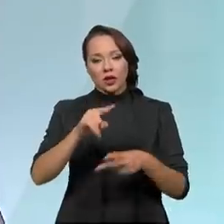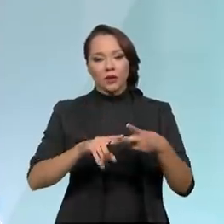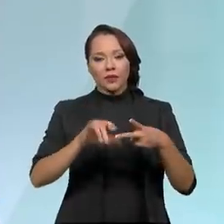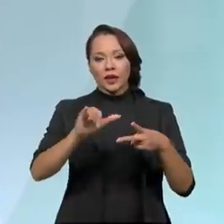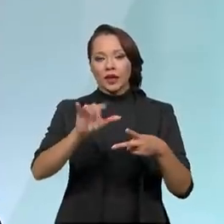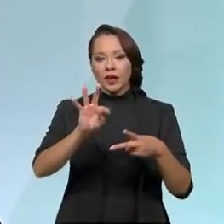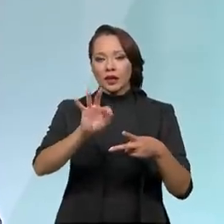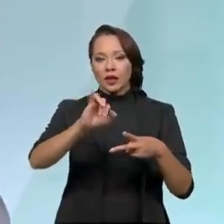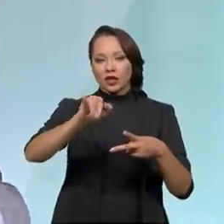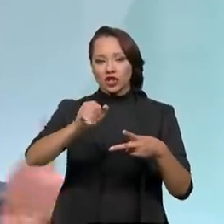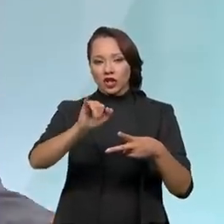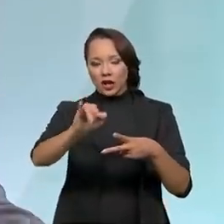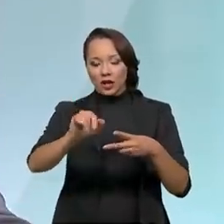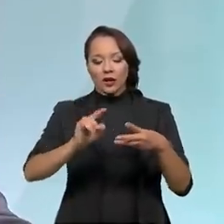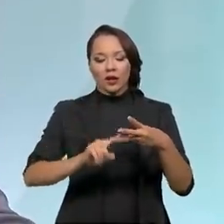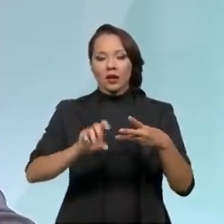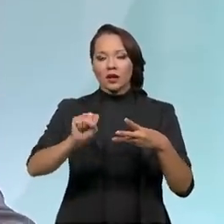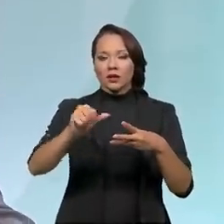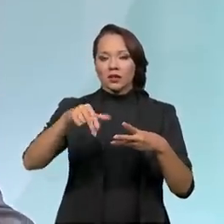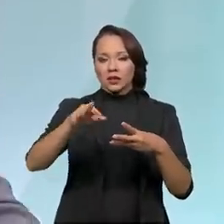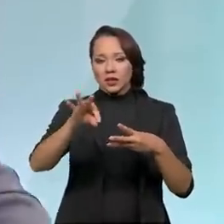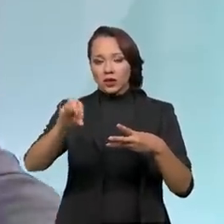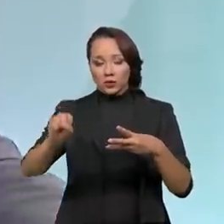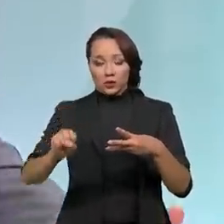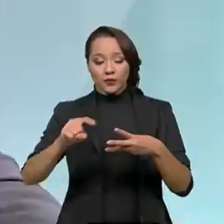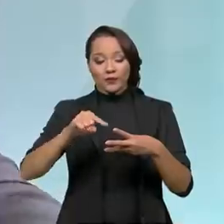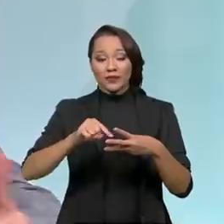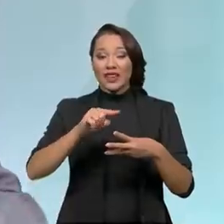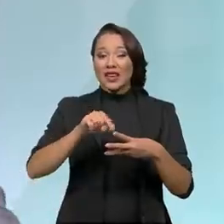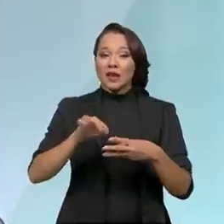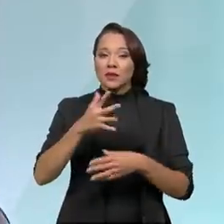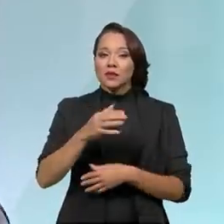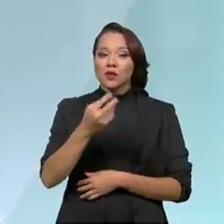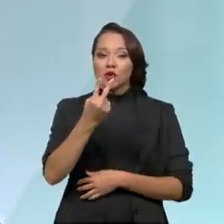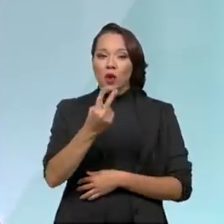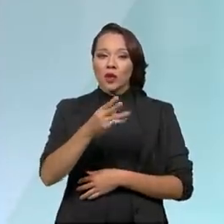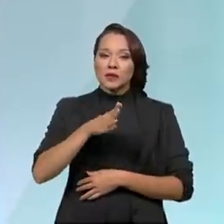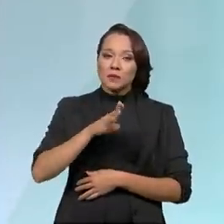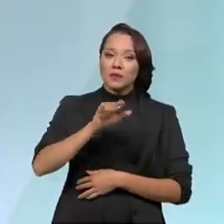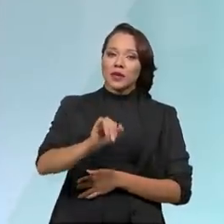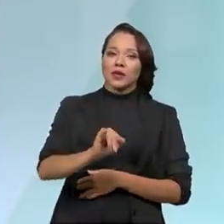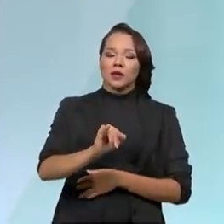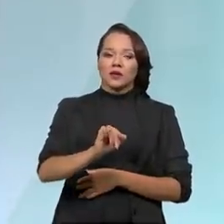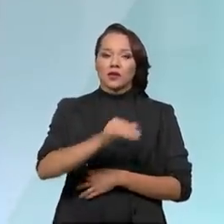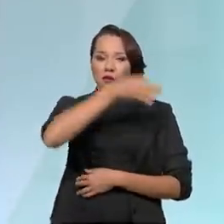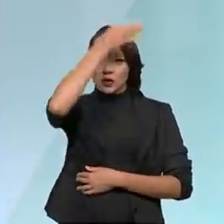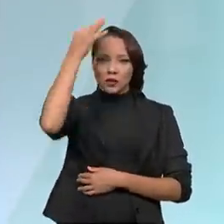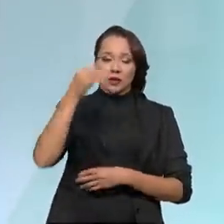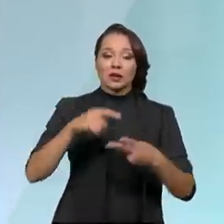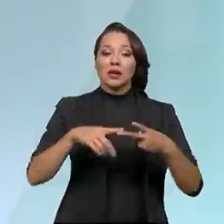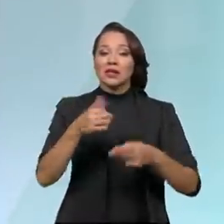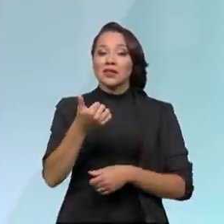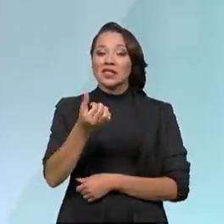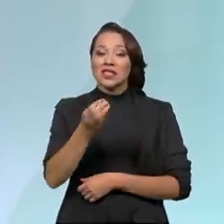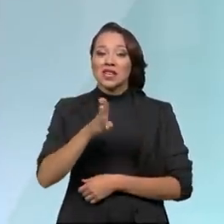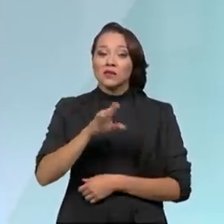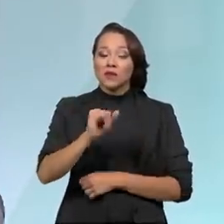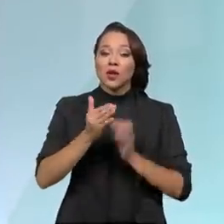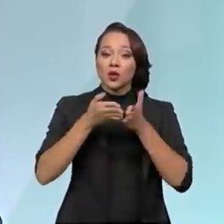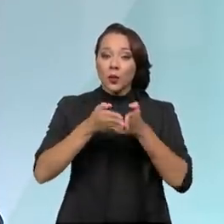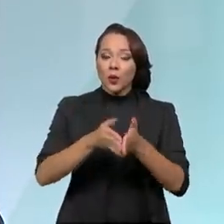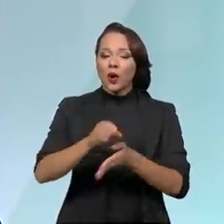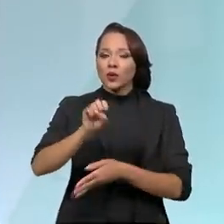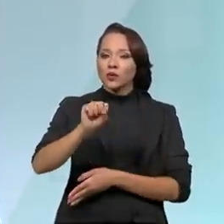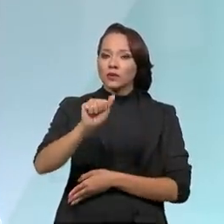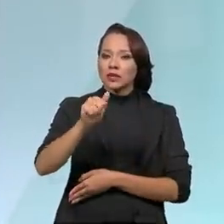Só para se ter uma ideia, a gente está falando de 2 bilhões de investimentos no Espírito Santo, a gente está falando de 16 bilhões de investimentos no Porto de